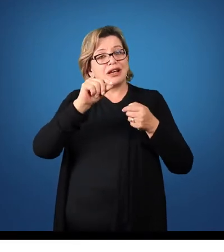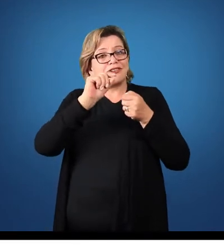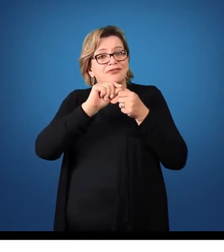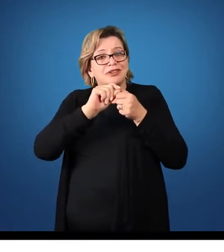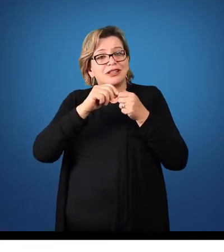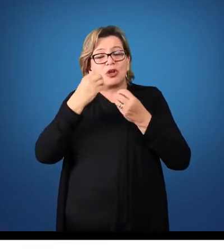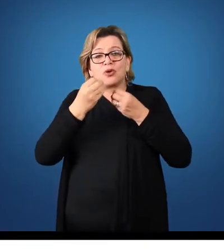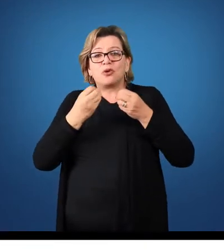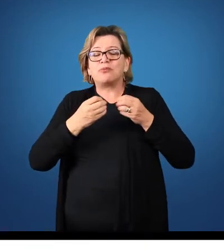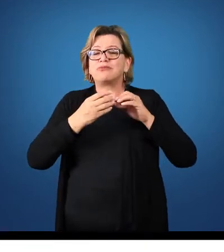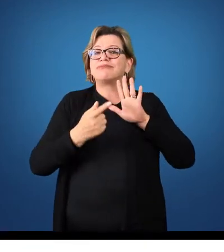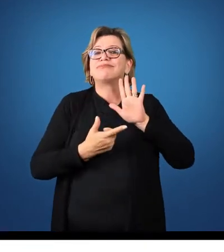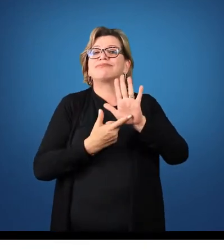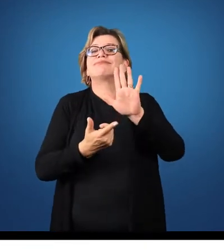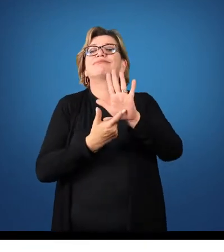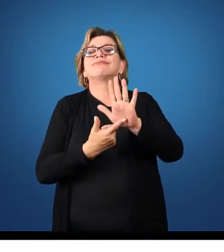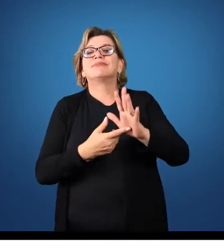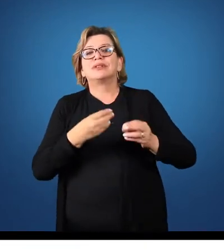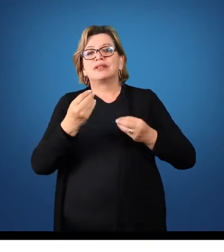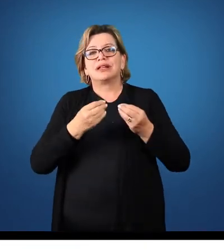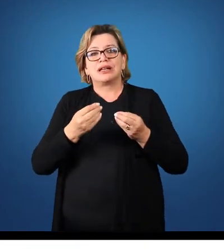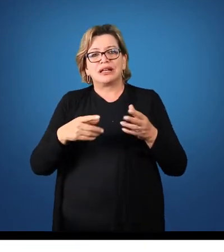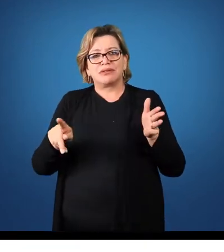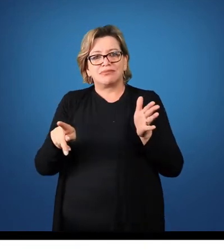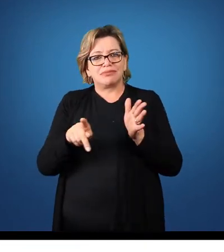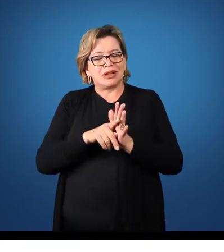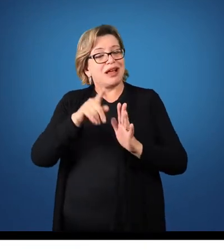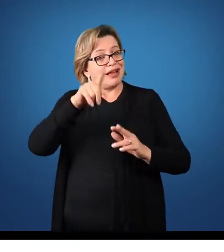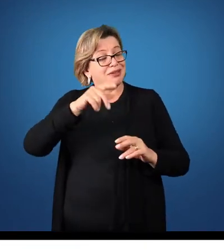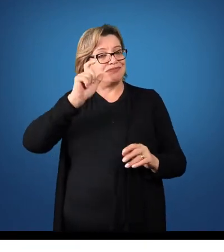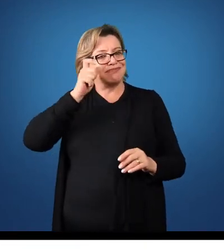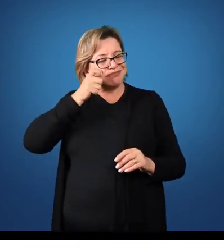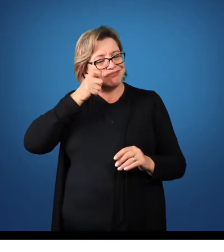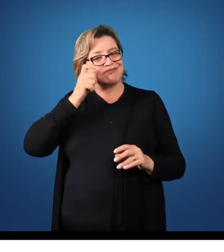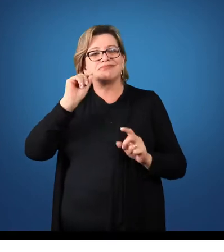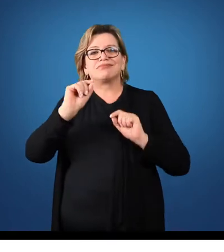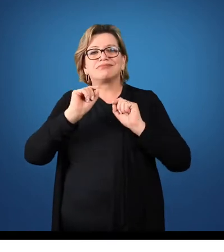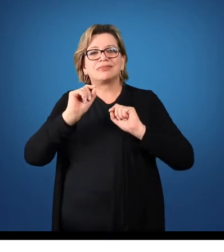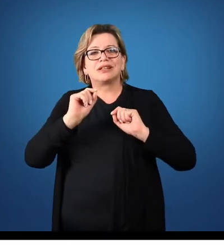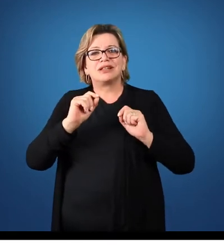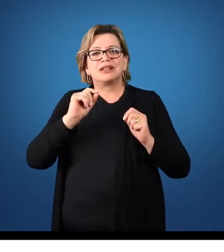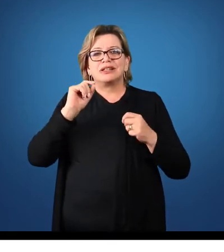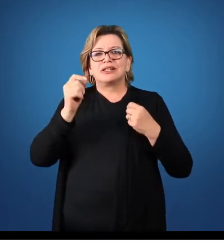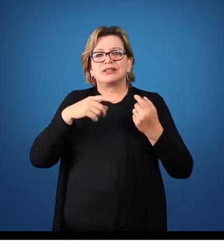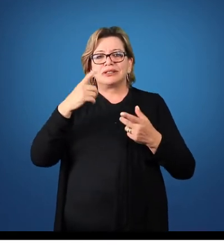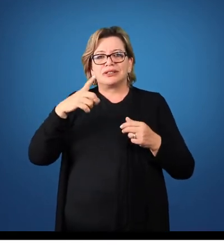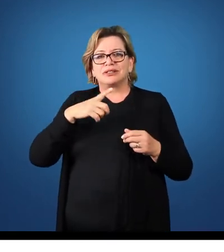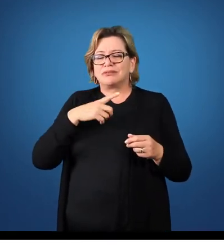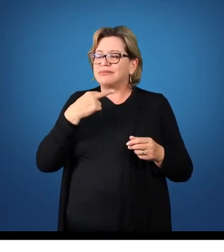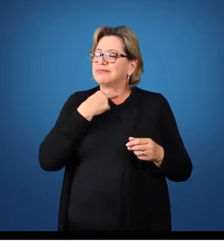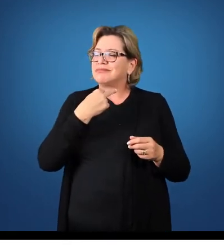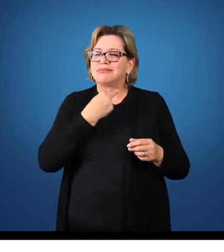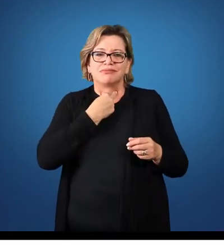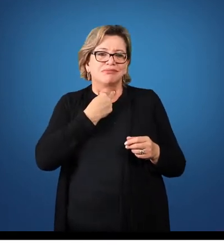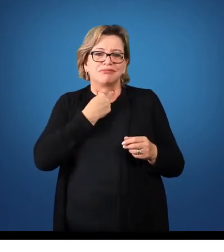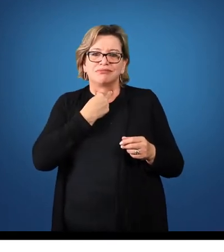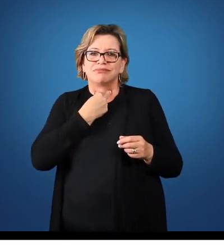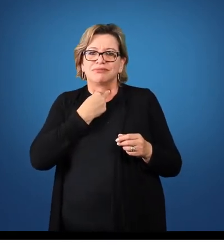disponibilizada? Essa é uma questão muito interessante. Vejamos, nós não podemos